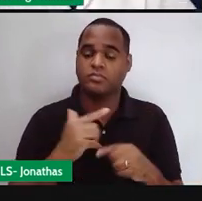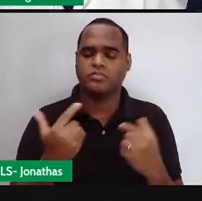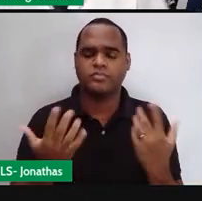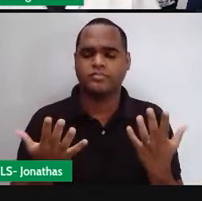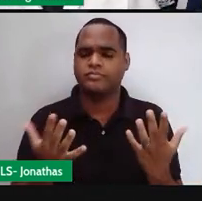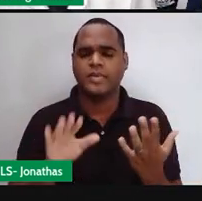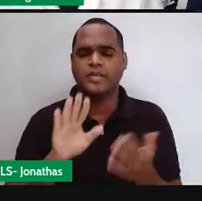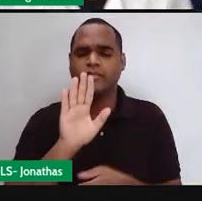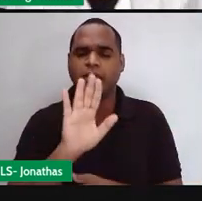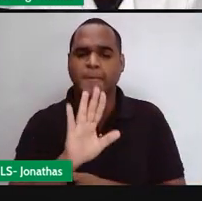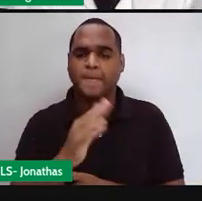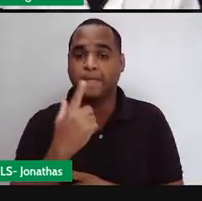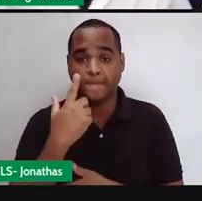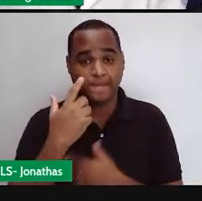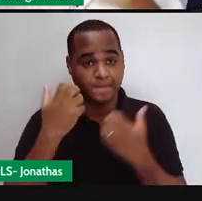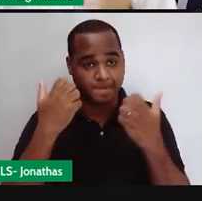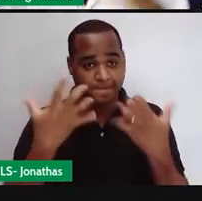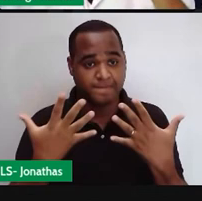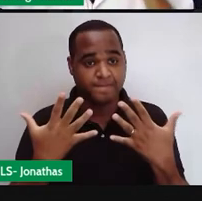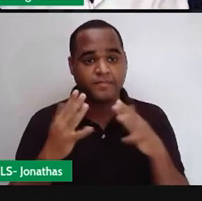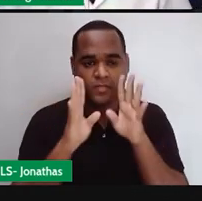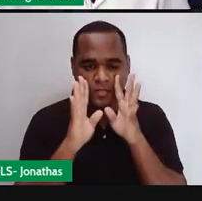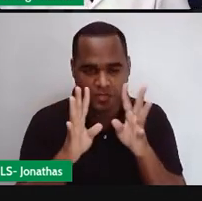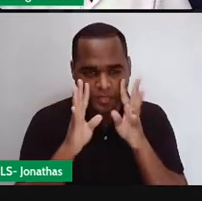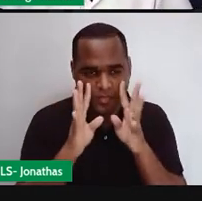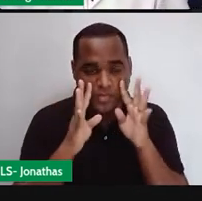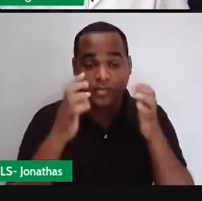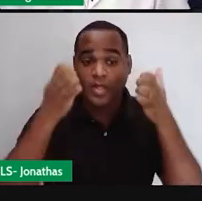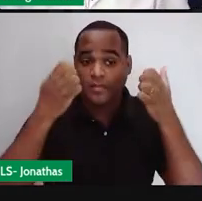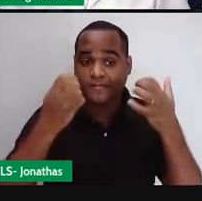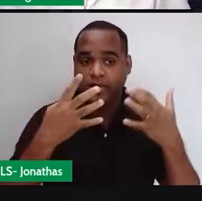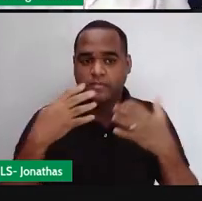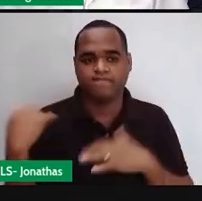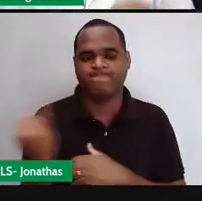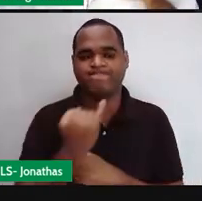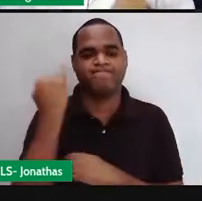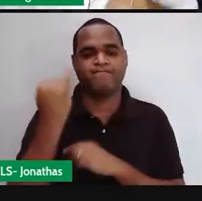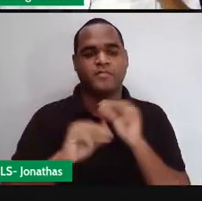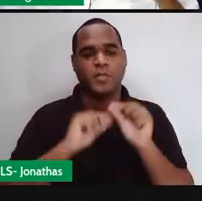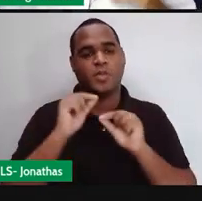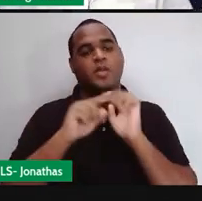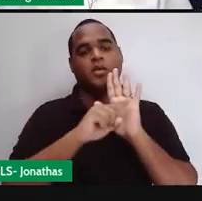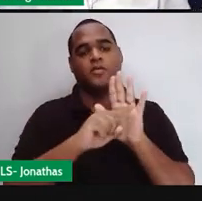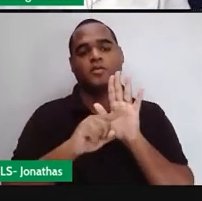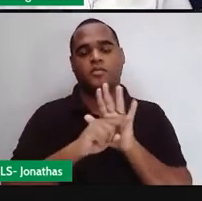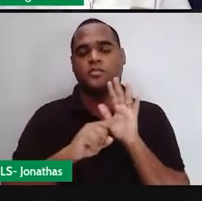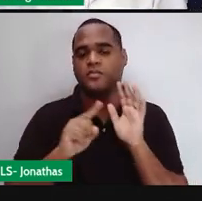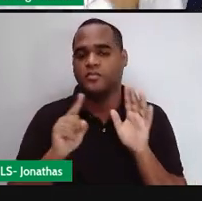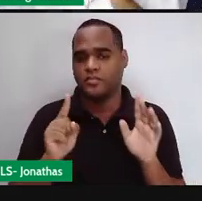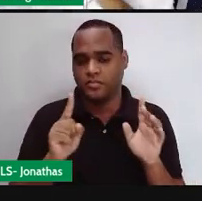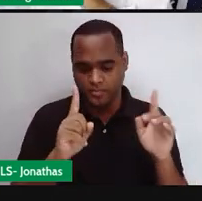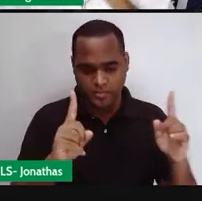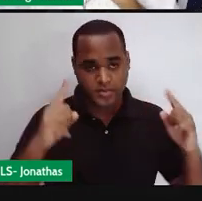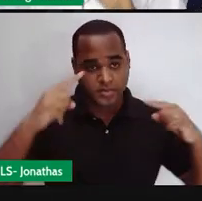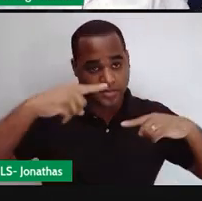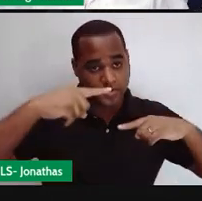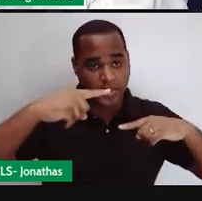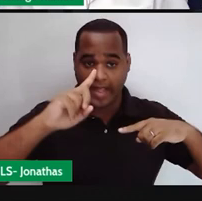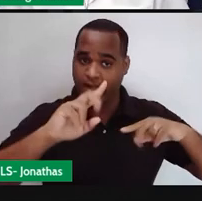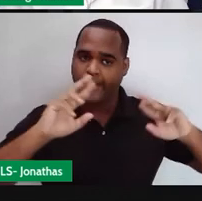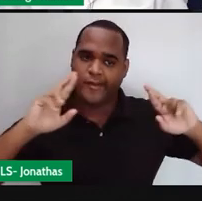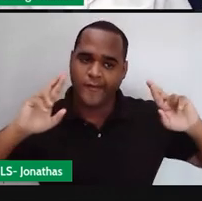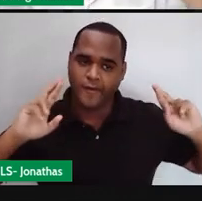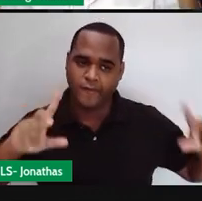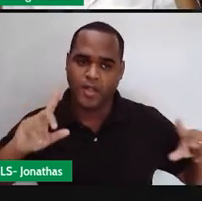lá vem a atenção a observação muito importante o retângulo não é quadrado